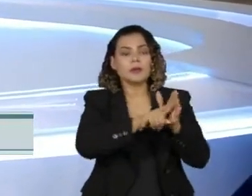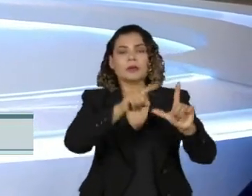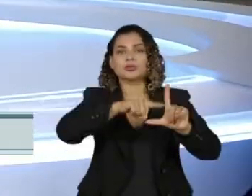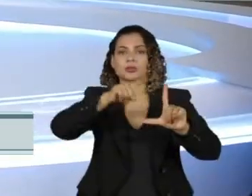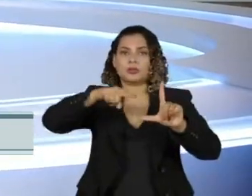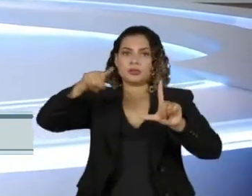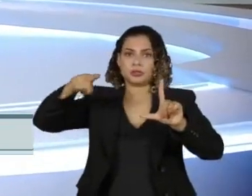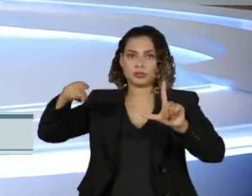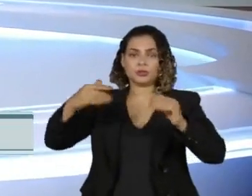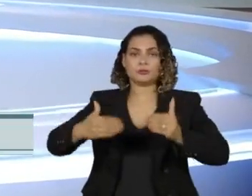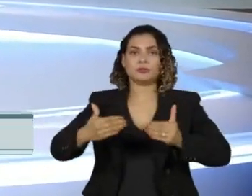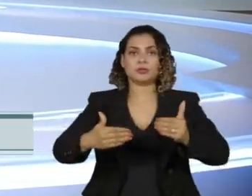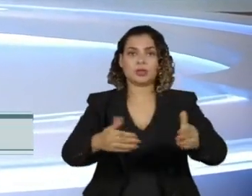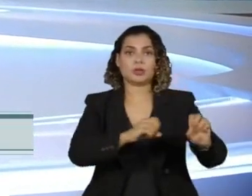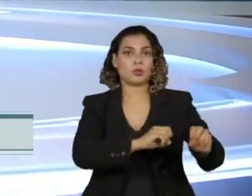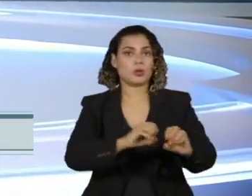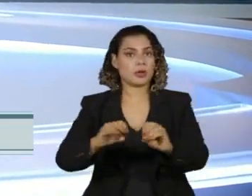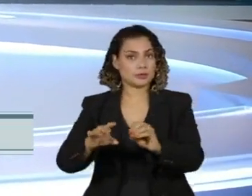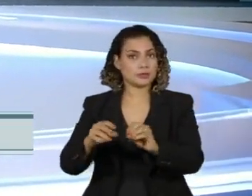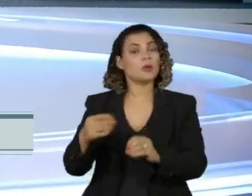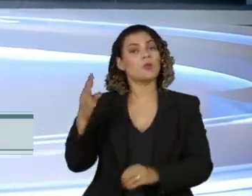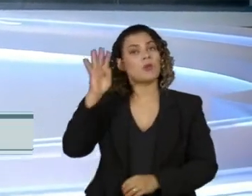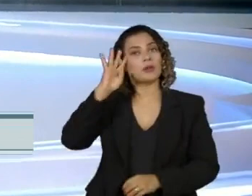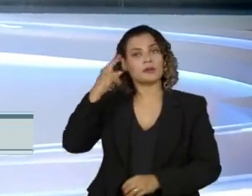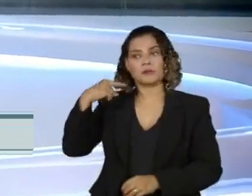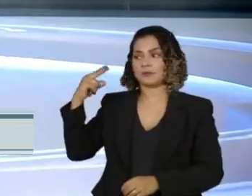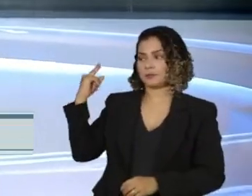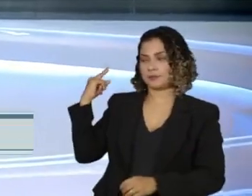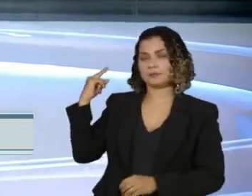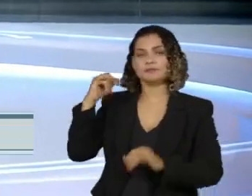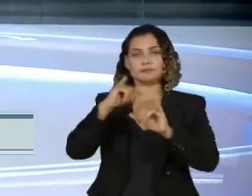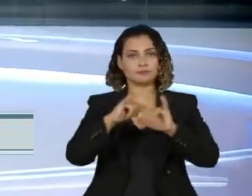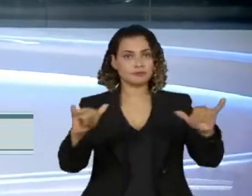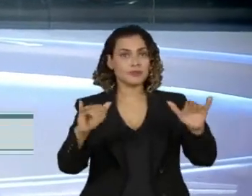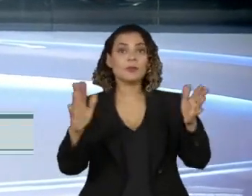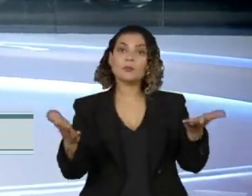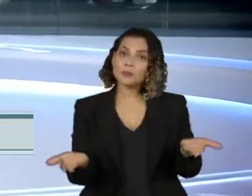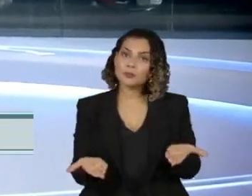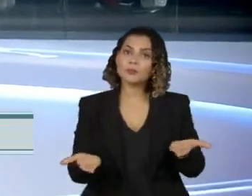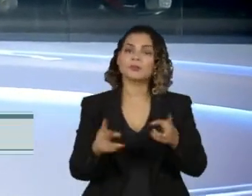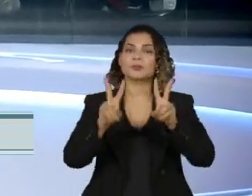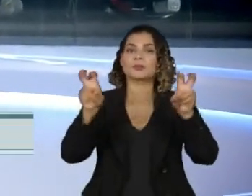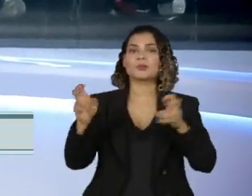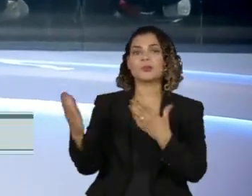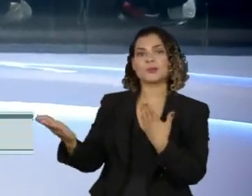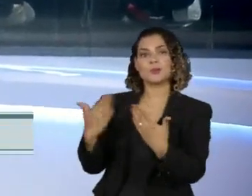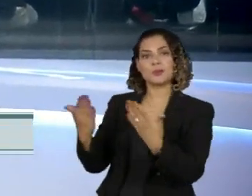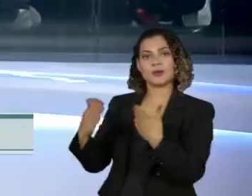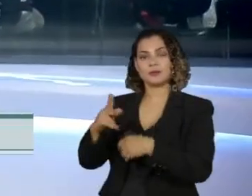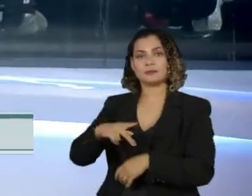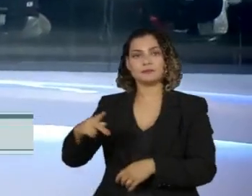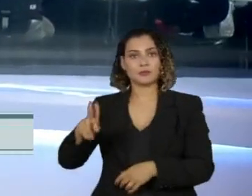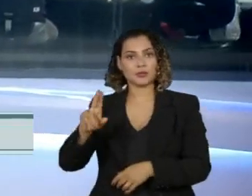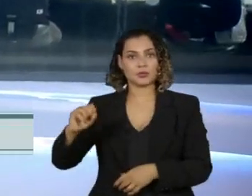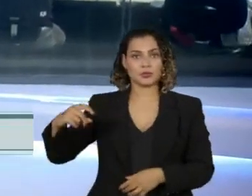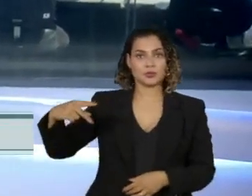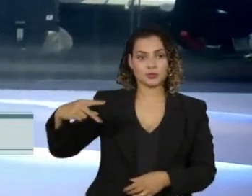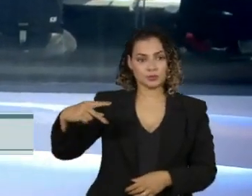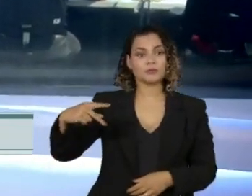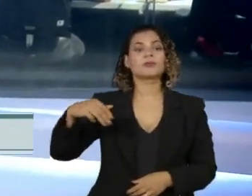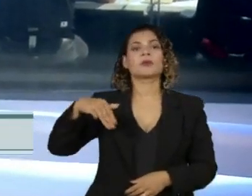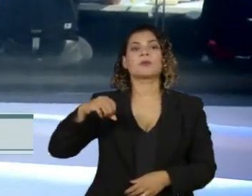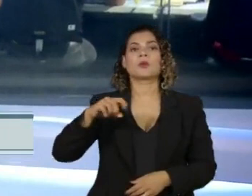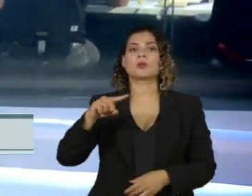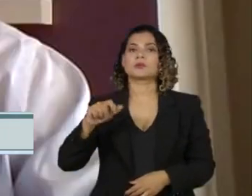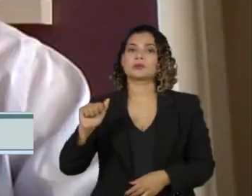divulgada pelo Ministério da Educação nesta quarta-feira. E sobre este assunto, eu conversei com o educador e professor da USP, Mozart